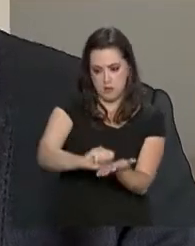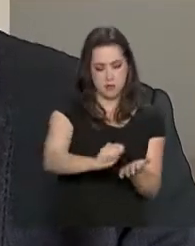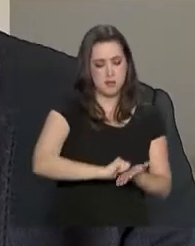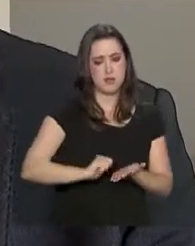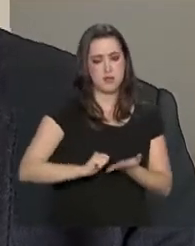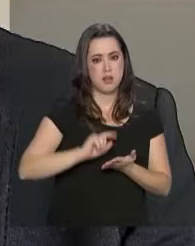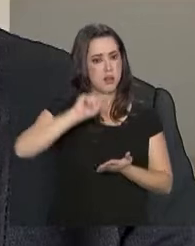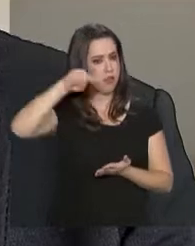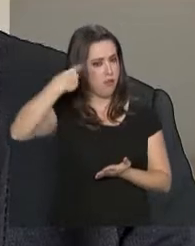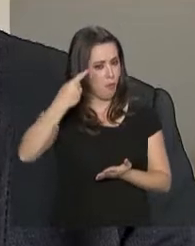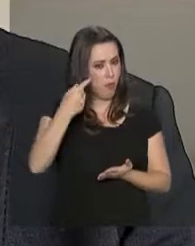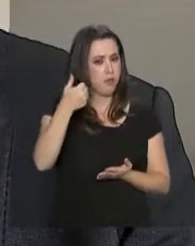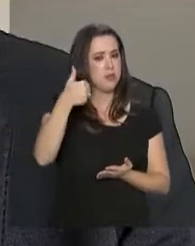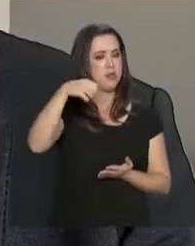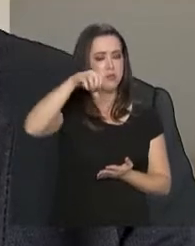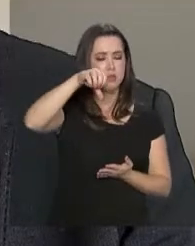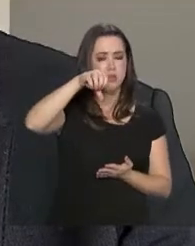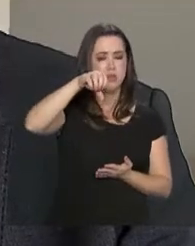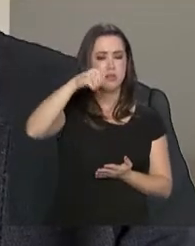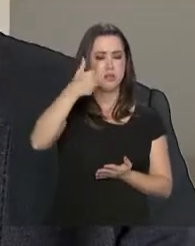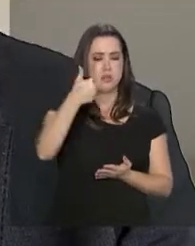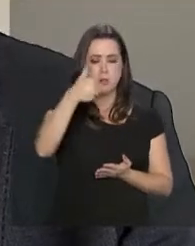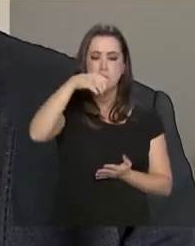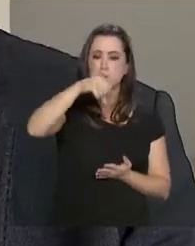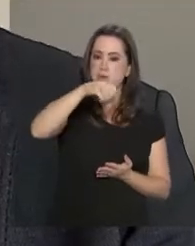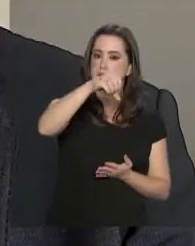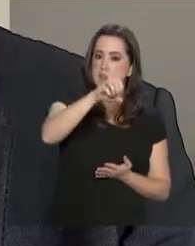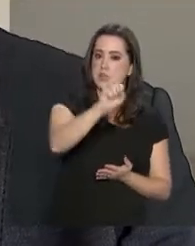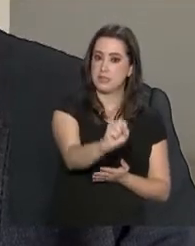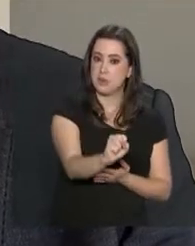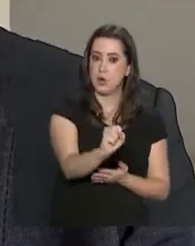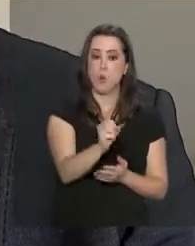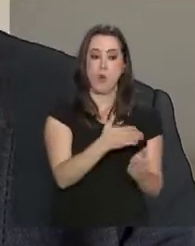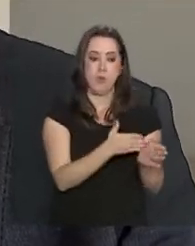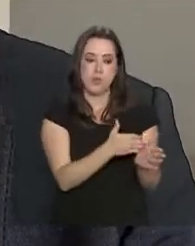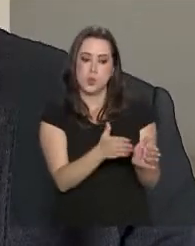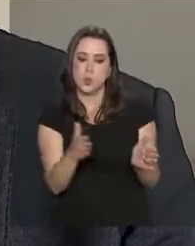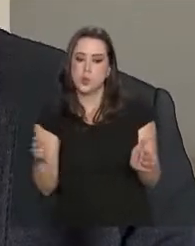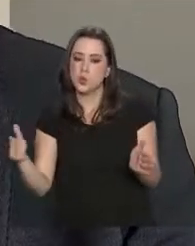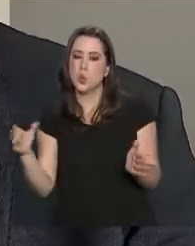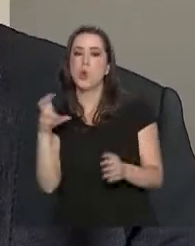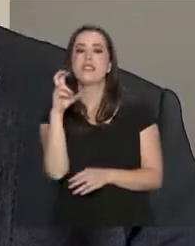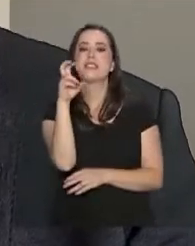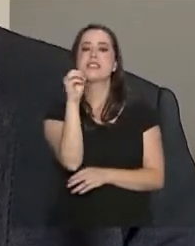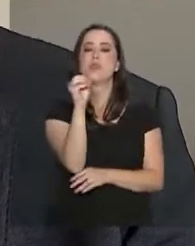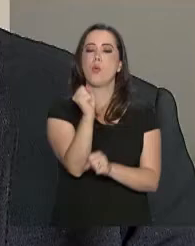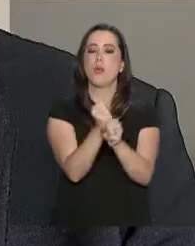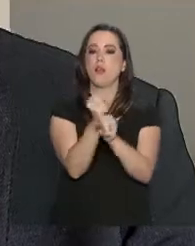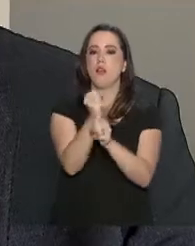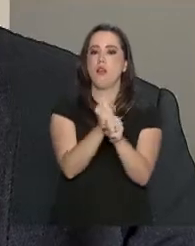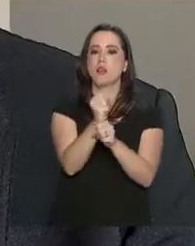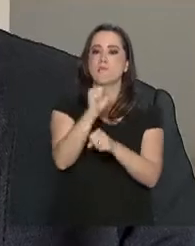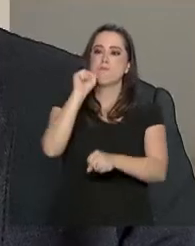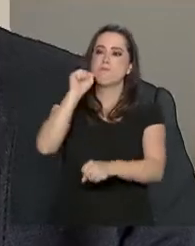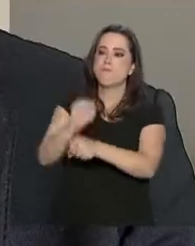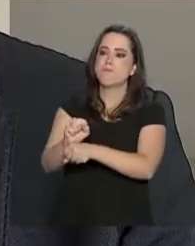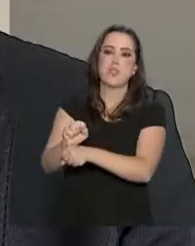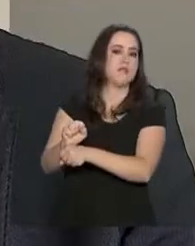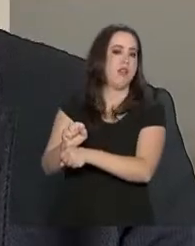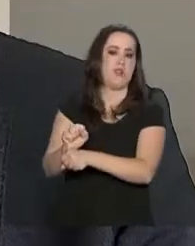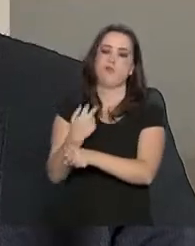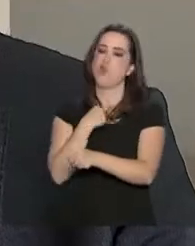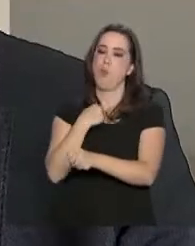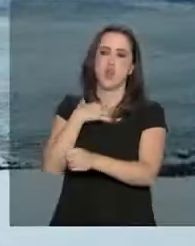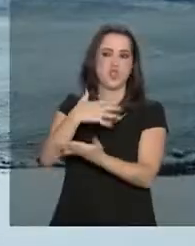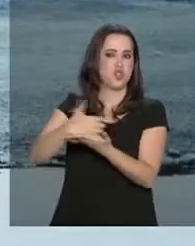vigorar. E justamente em 98, começou-se a contar 50 anos de uma moratória à exploração mineral